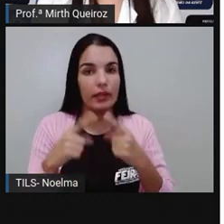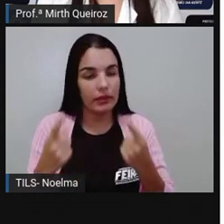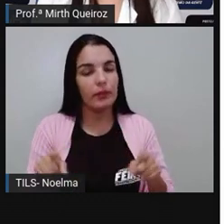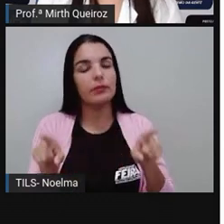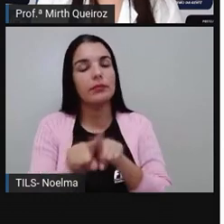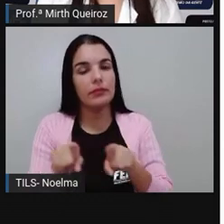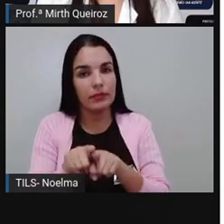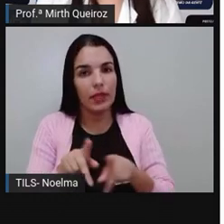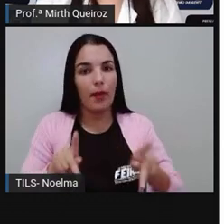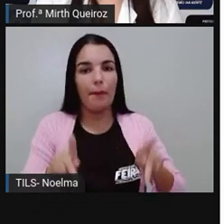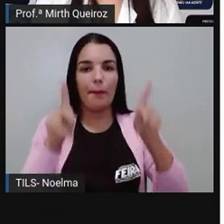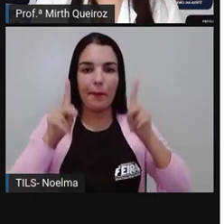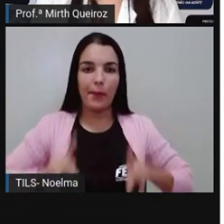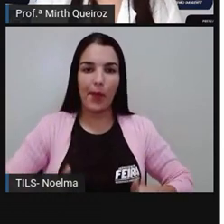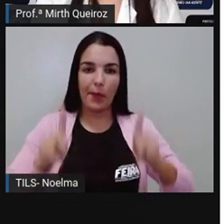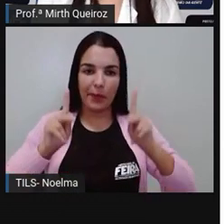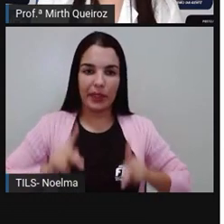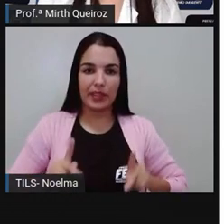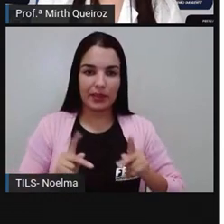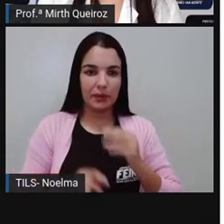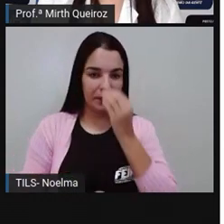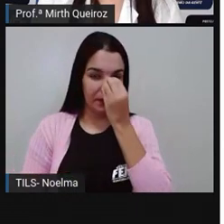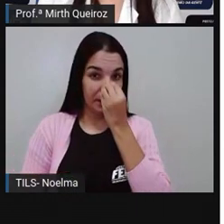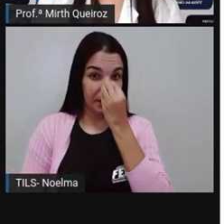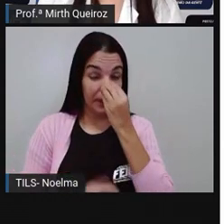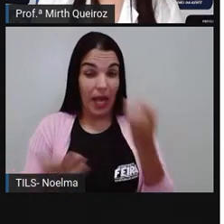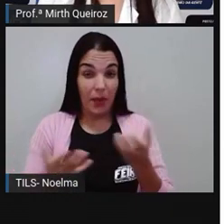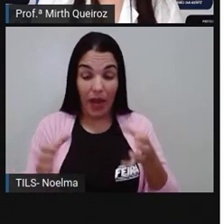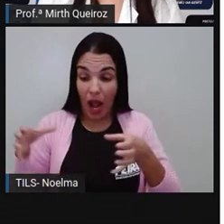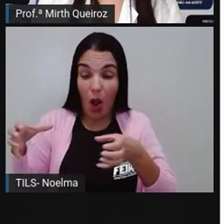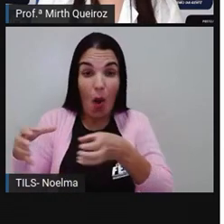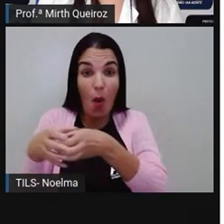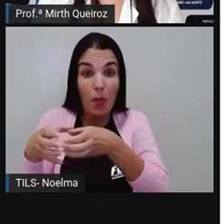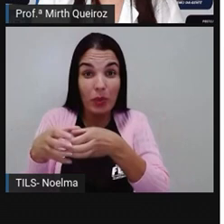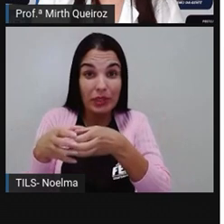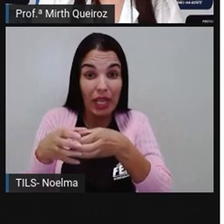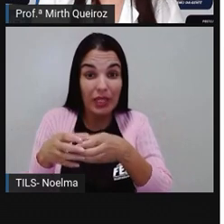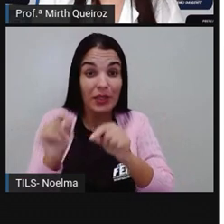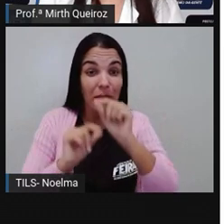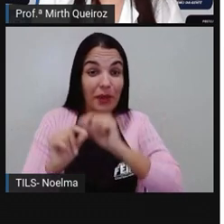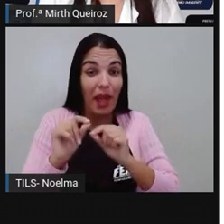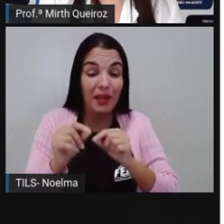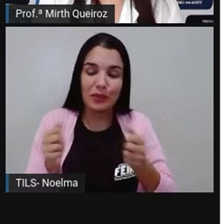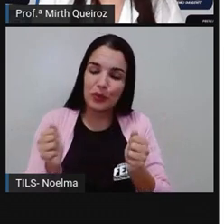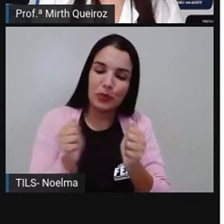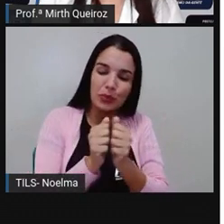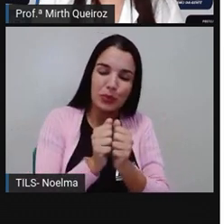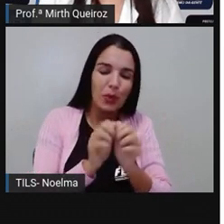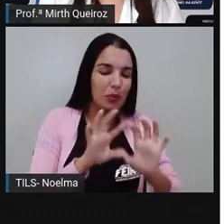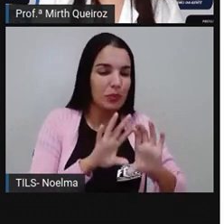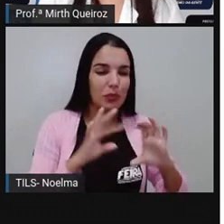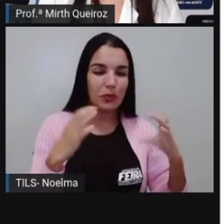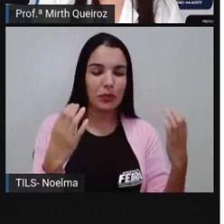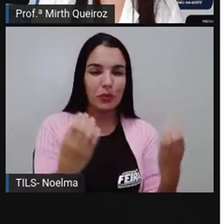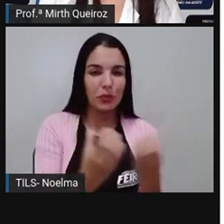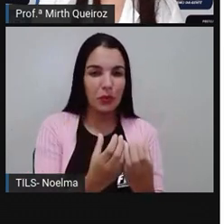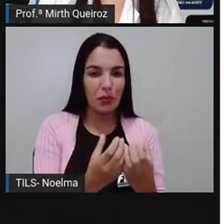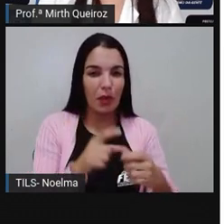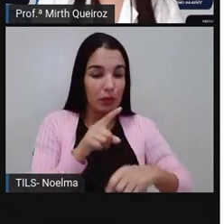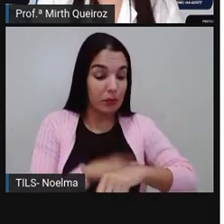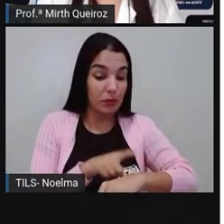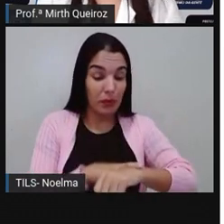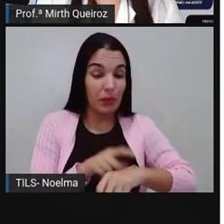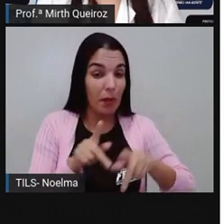temos ali uma população, certo? A comunidade, como eu tinha dito, é o conjunto de todas as populações que ocorrem em um dado